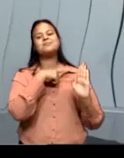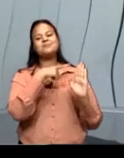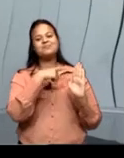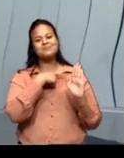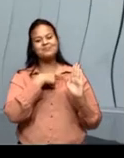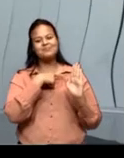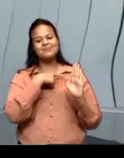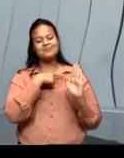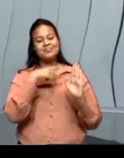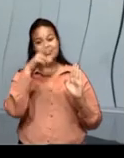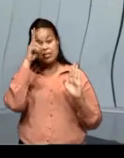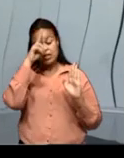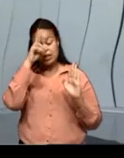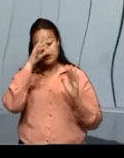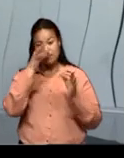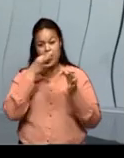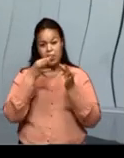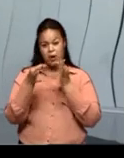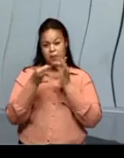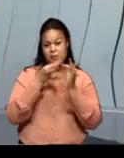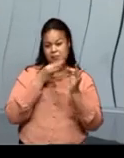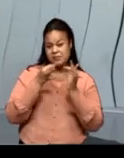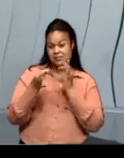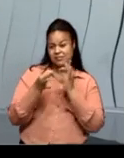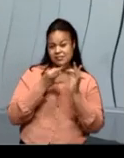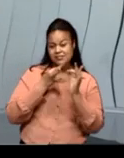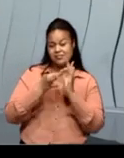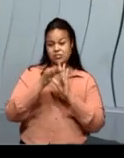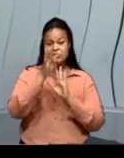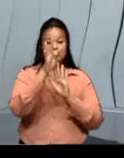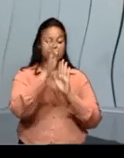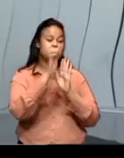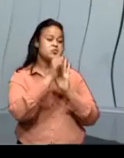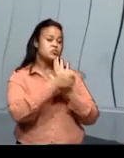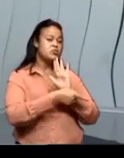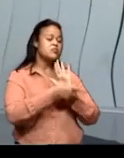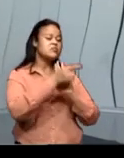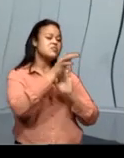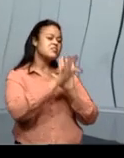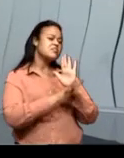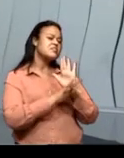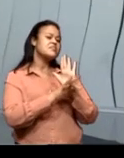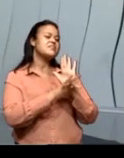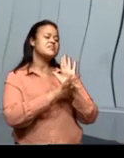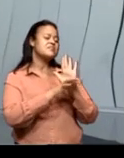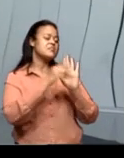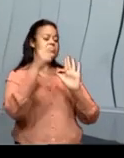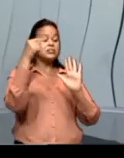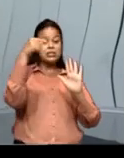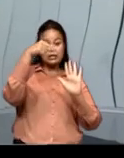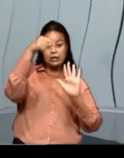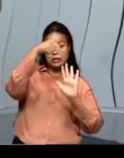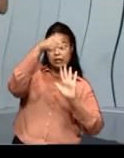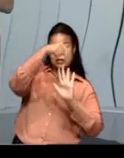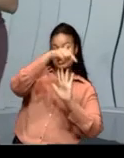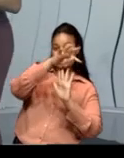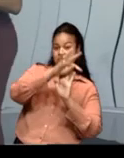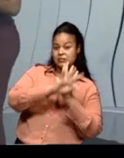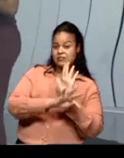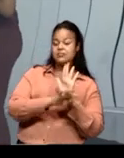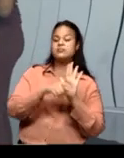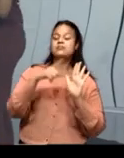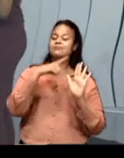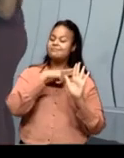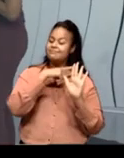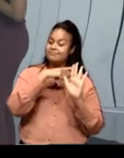comentamos. Um gênero textual, ele pode conter vários tipos textuais.